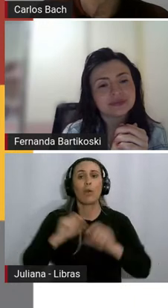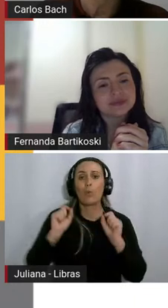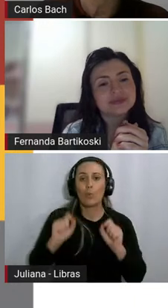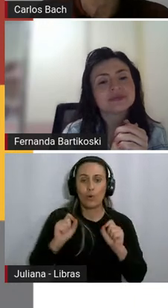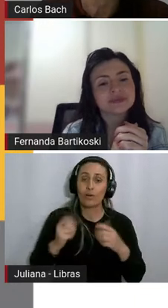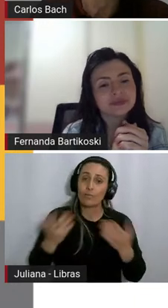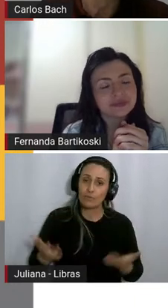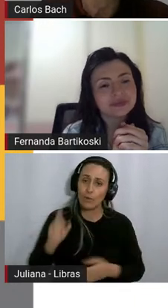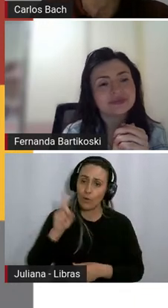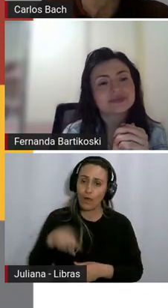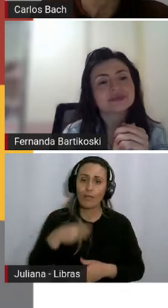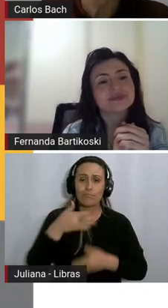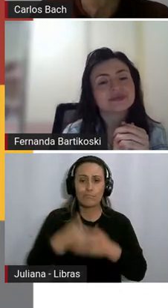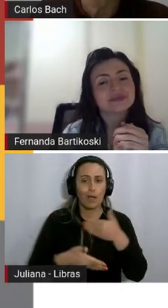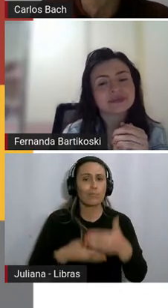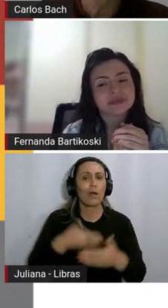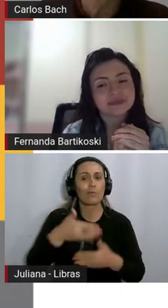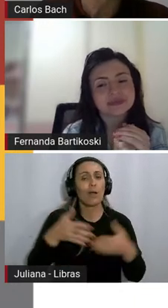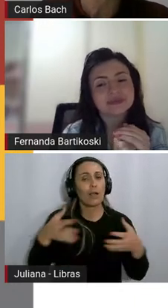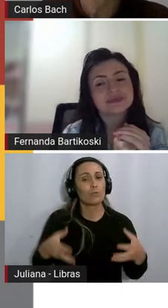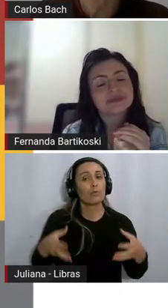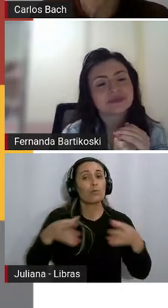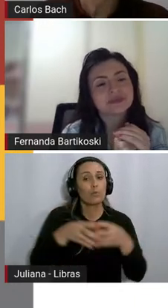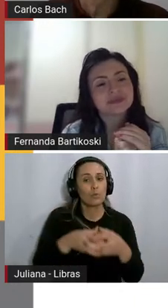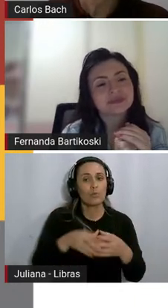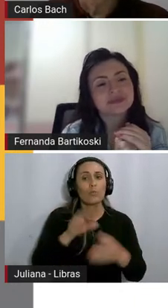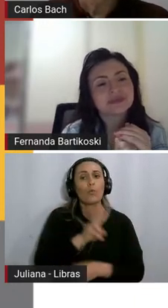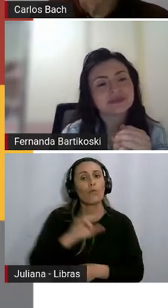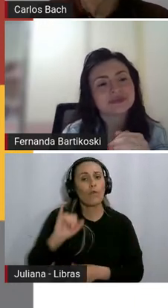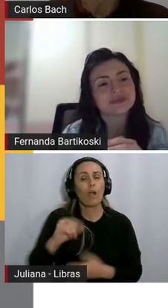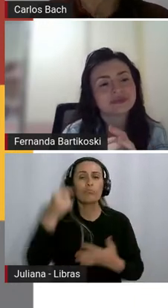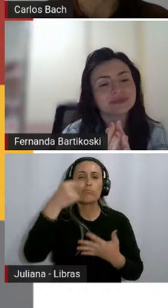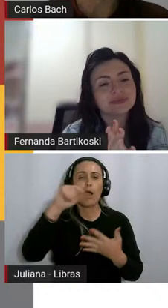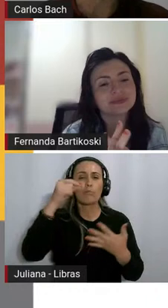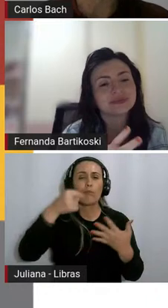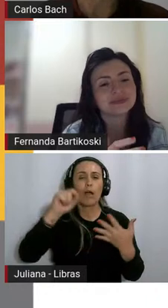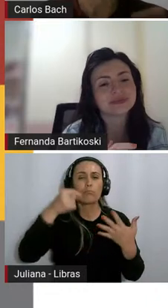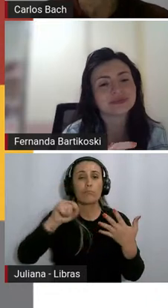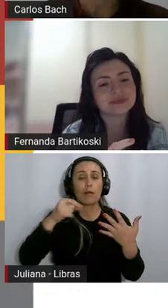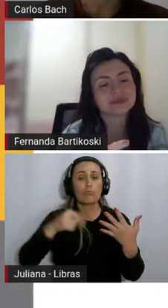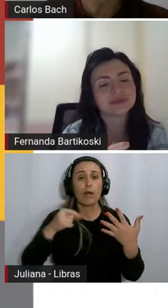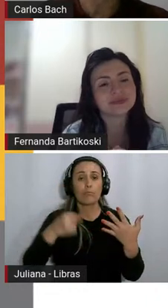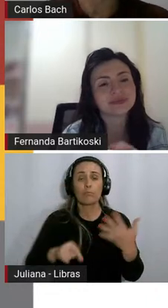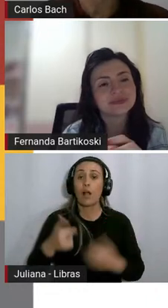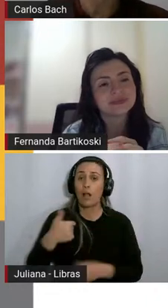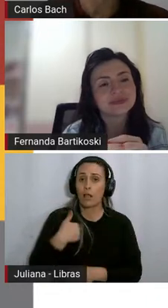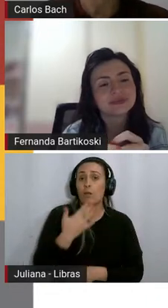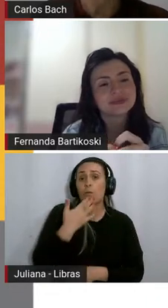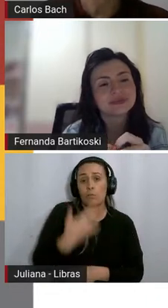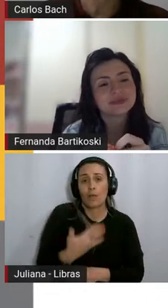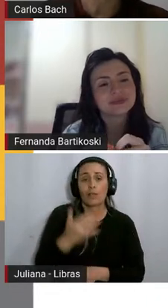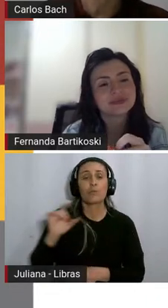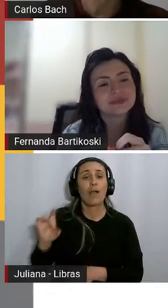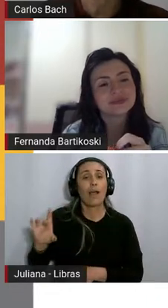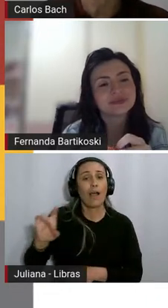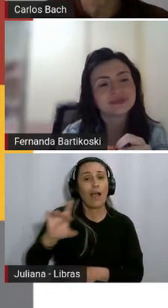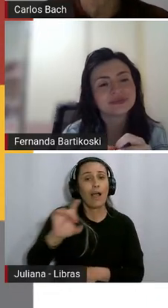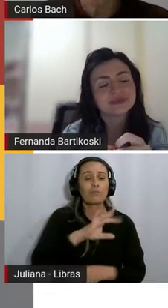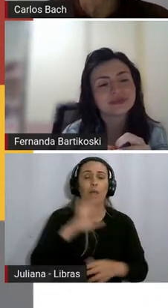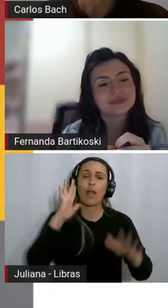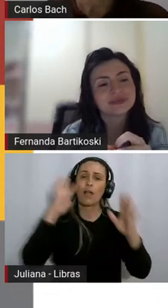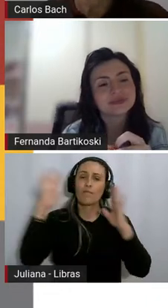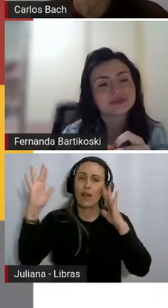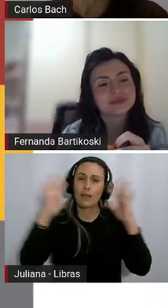discussão dentro dos grupos e os grupos vão anotando o que cada um fala peça que cada grupo reflita sobre essas questões então eles vão